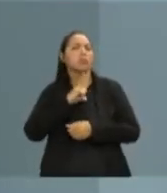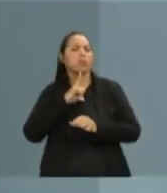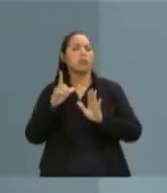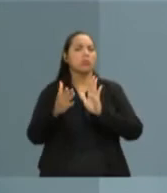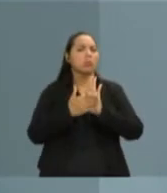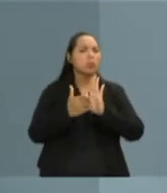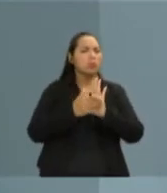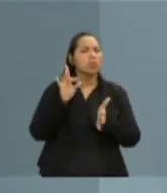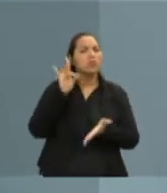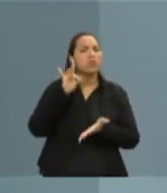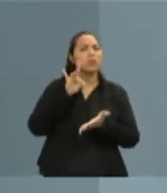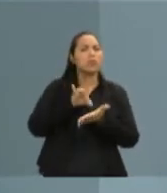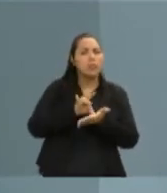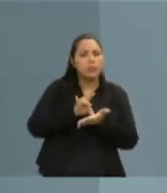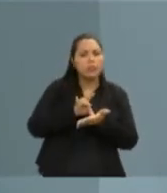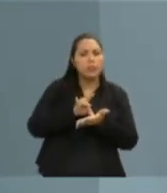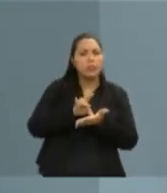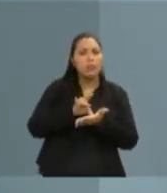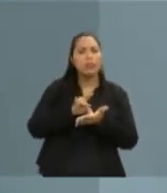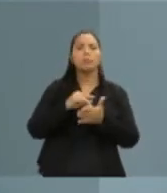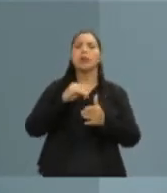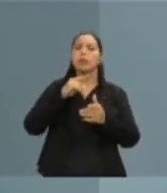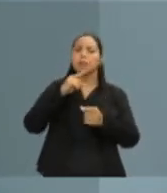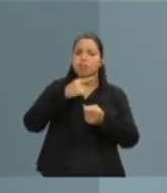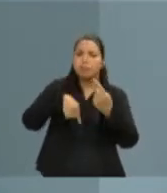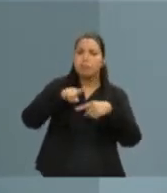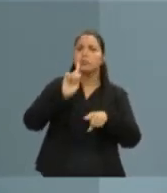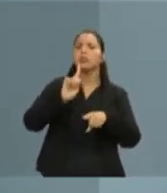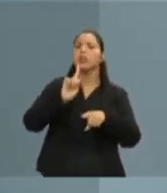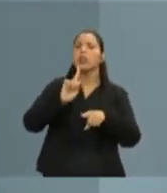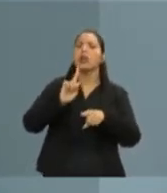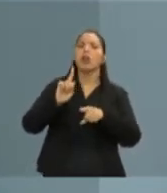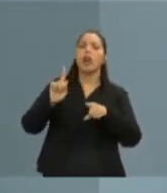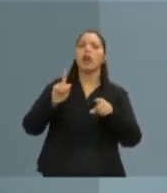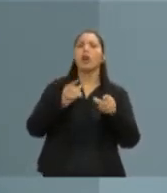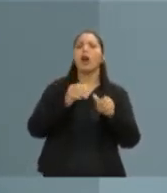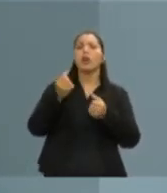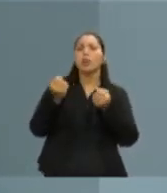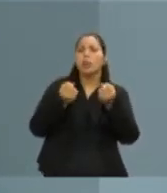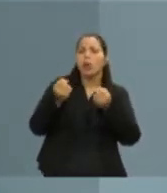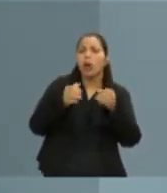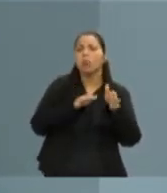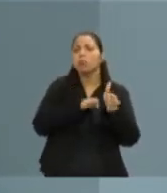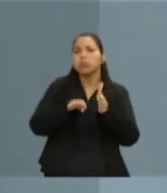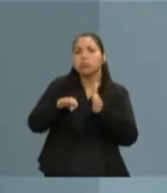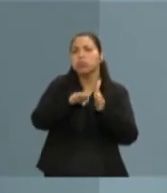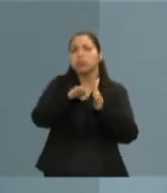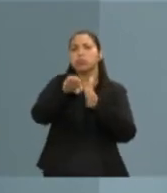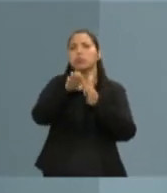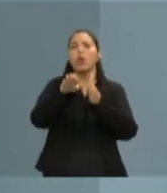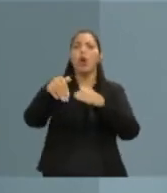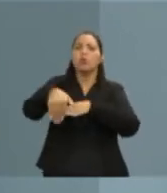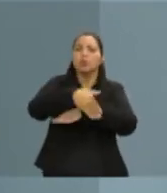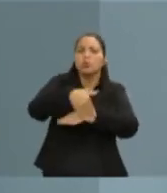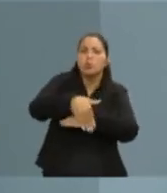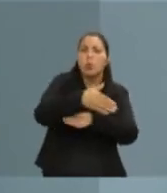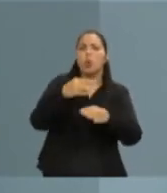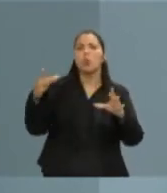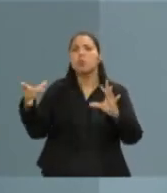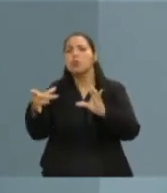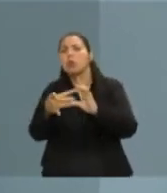efetivas e concretas para melhorar a mobilidade urbana, o deslocamento de veículos, o deslocamento de pessoas na cidade de Vitória?